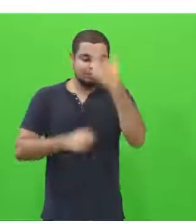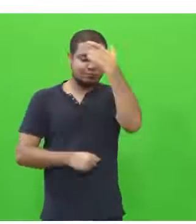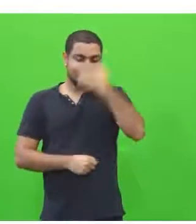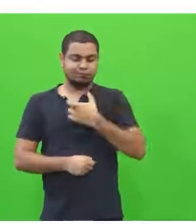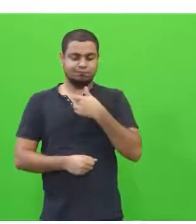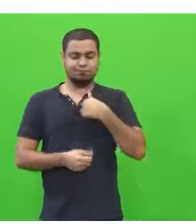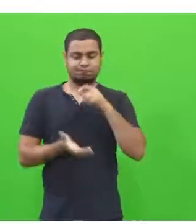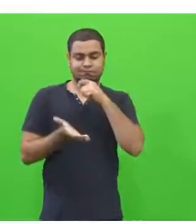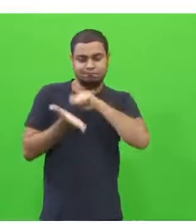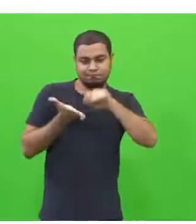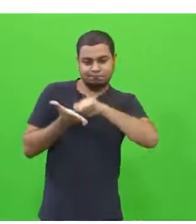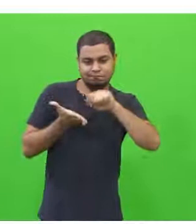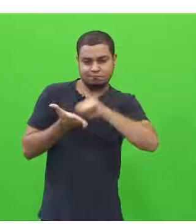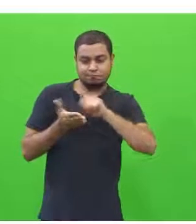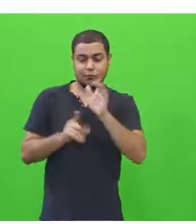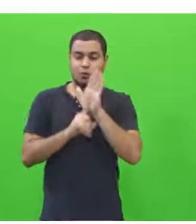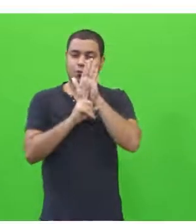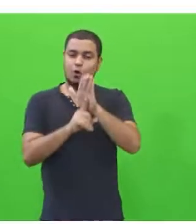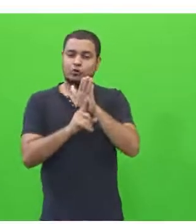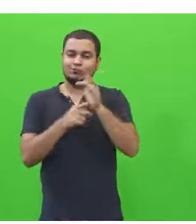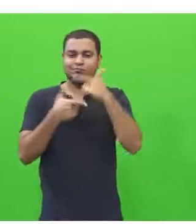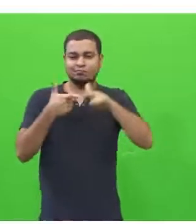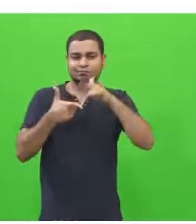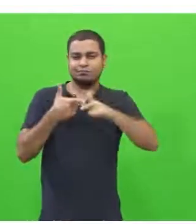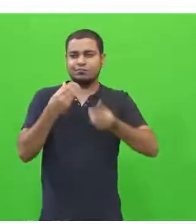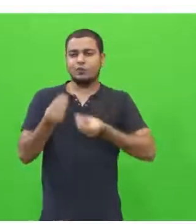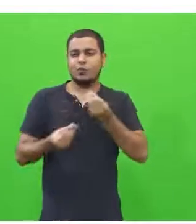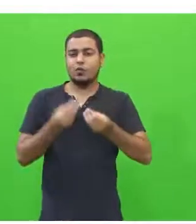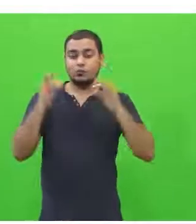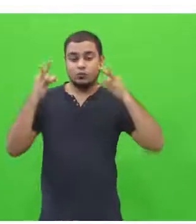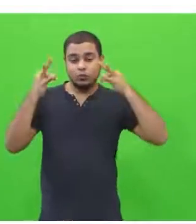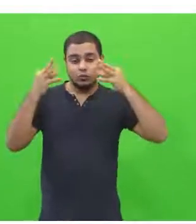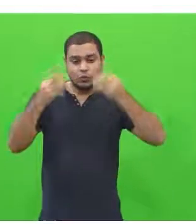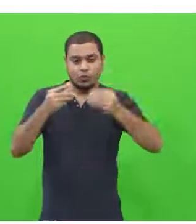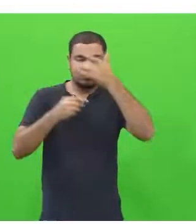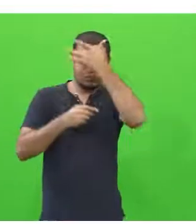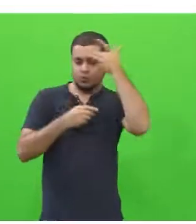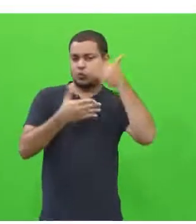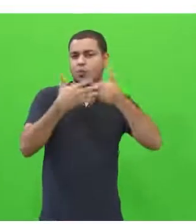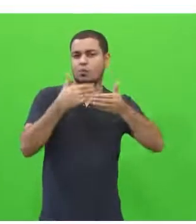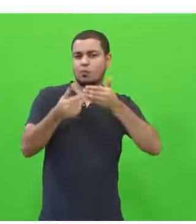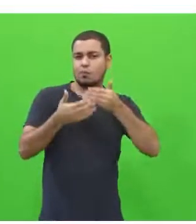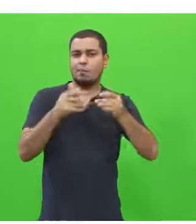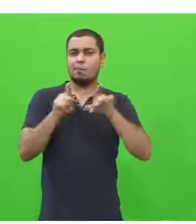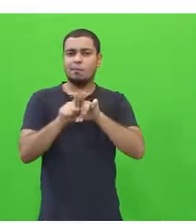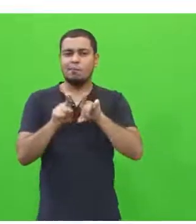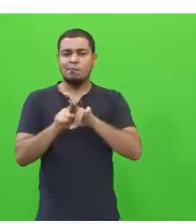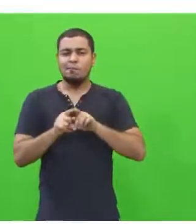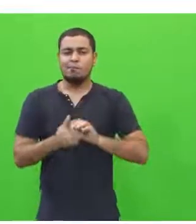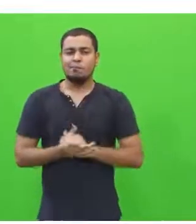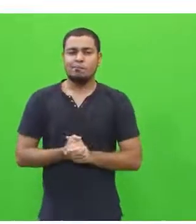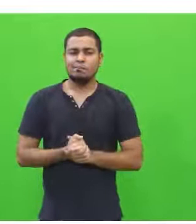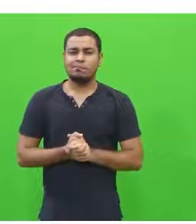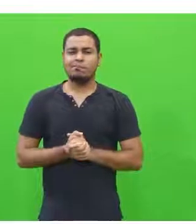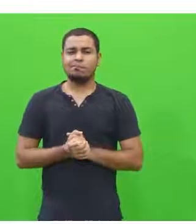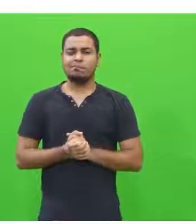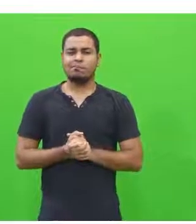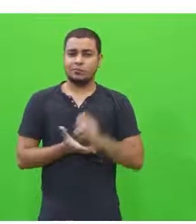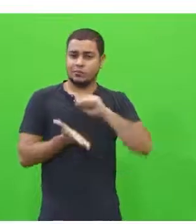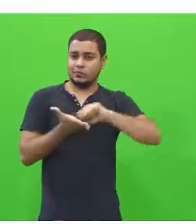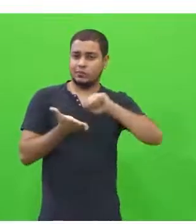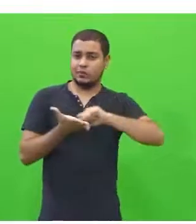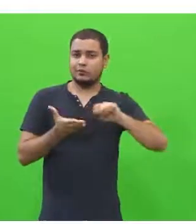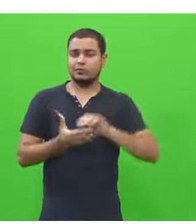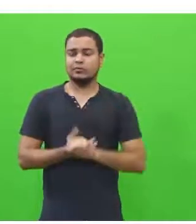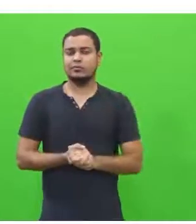escrever, ele traz essa problemática para todo indivíduo que escreve.